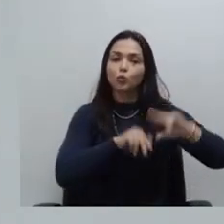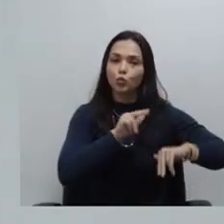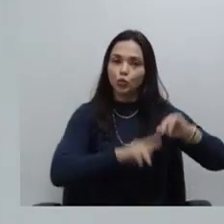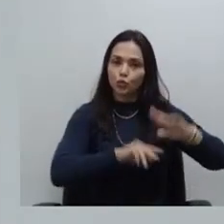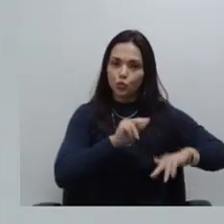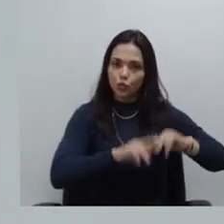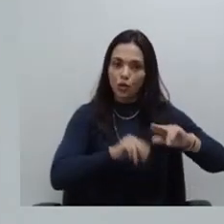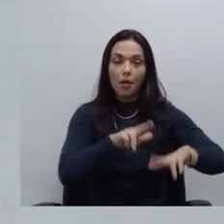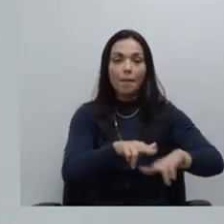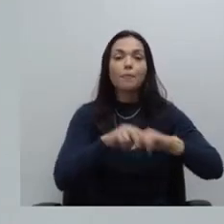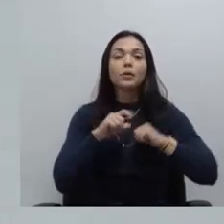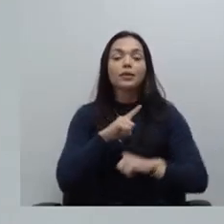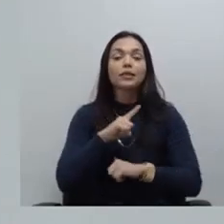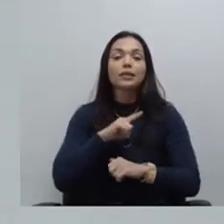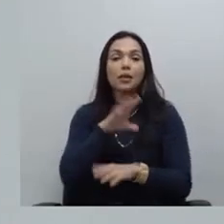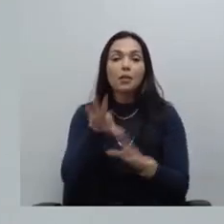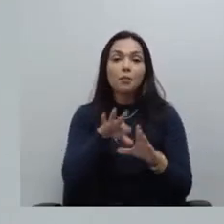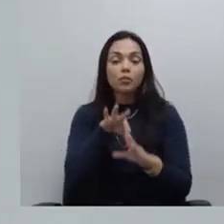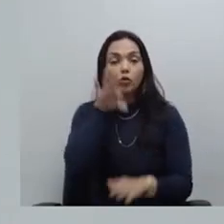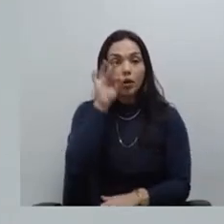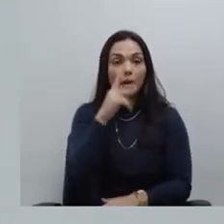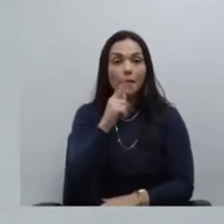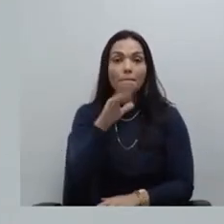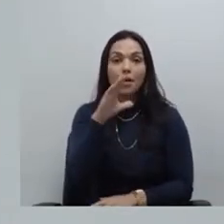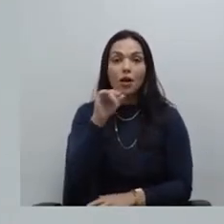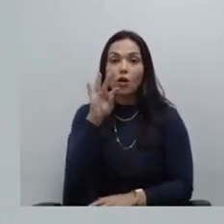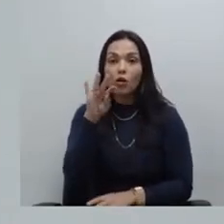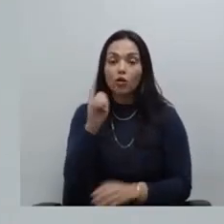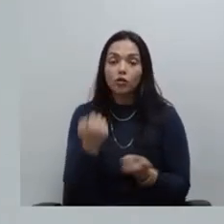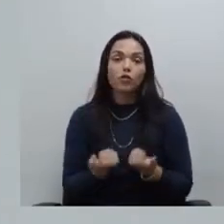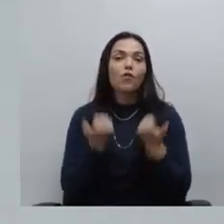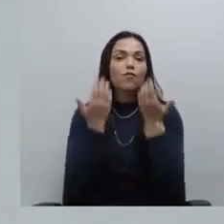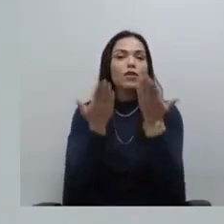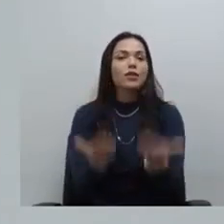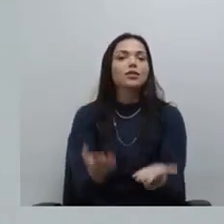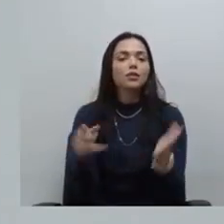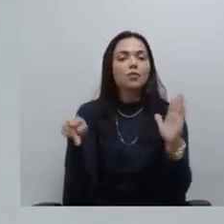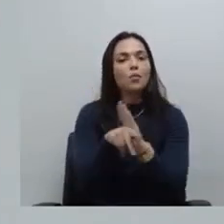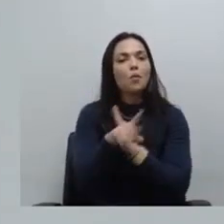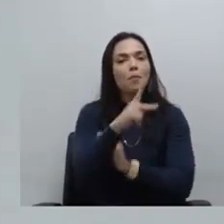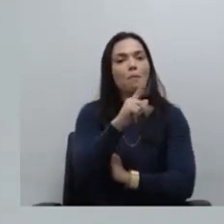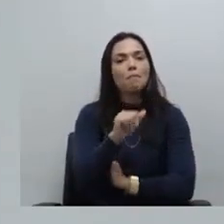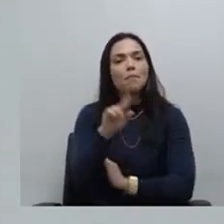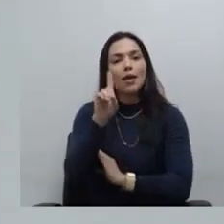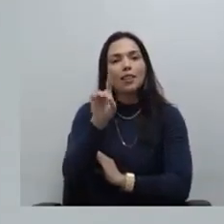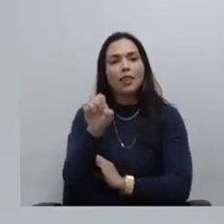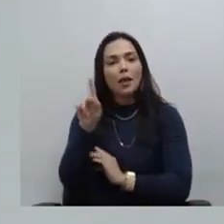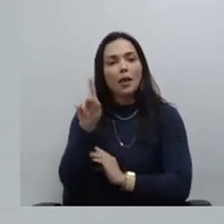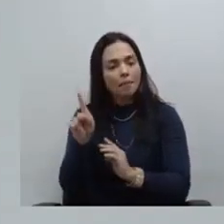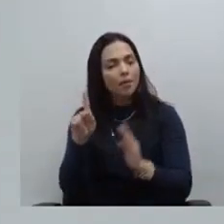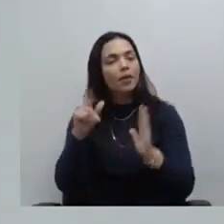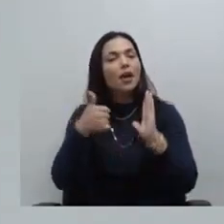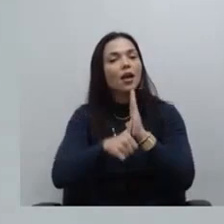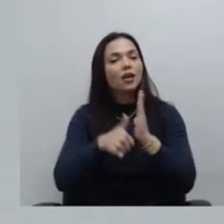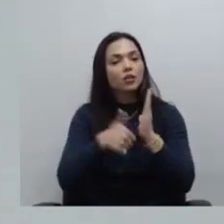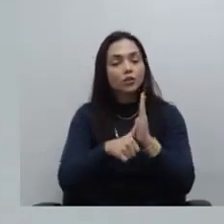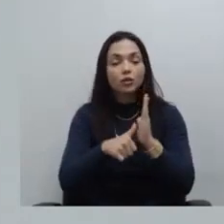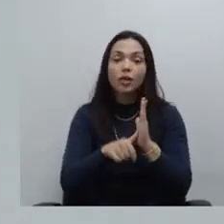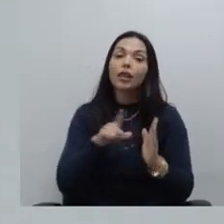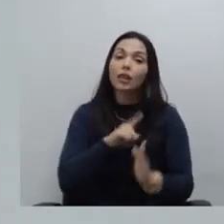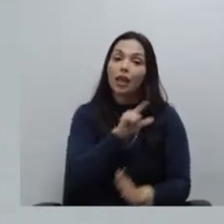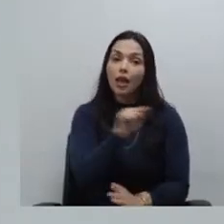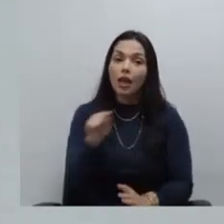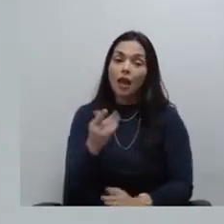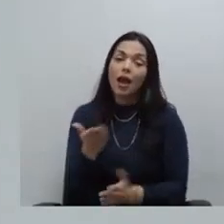o sorteio dos pacotes oferecidos pela PADEP possibilitando que ainda os colegas que não foram agraciados